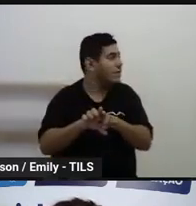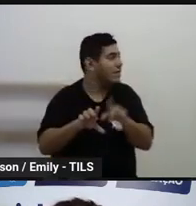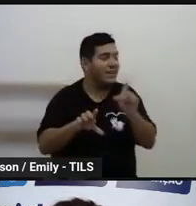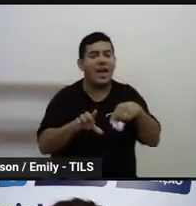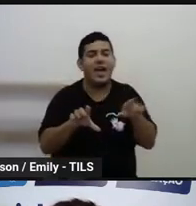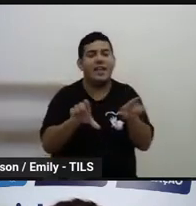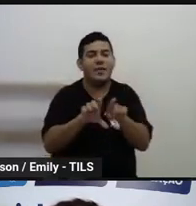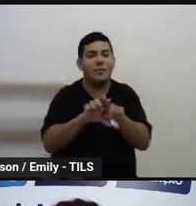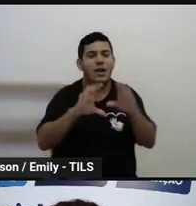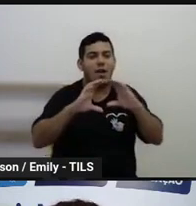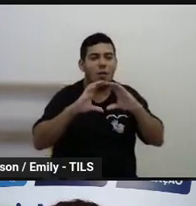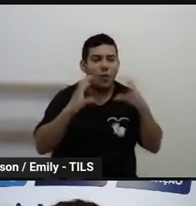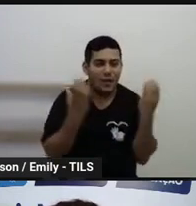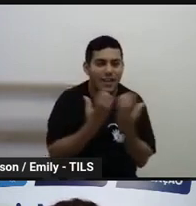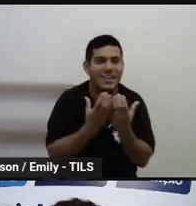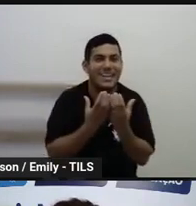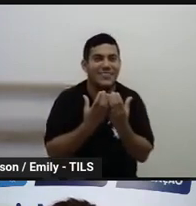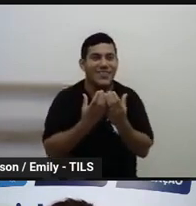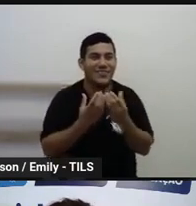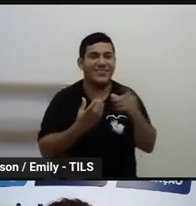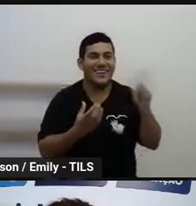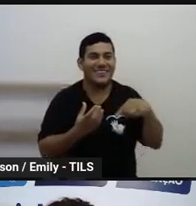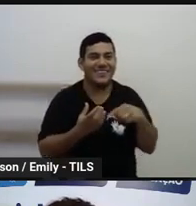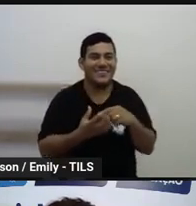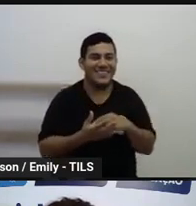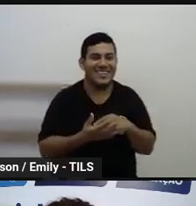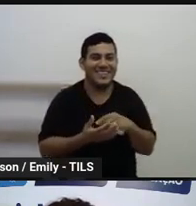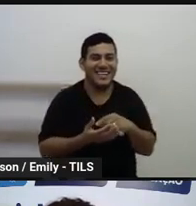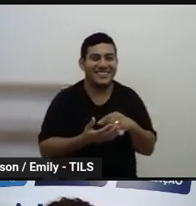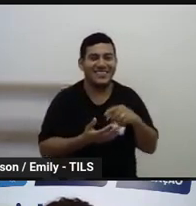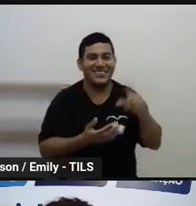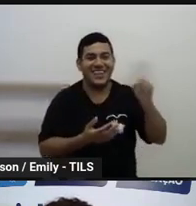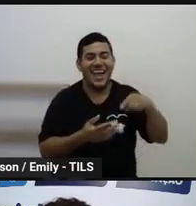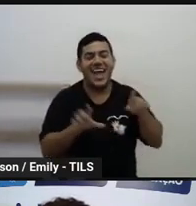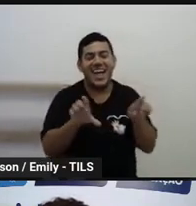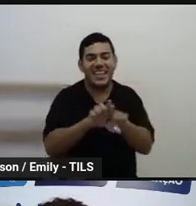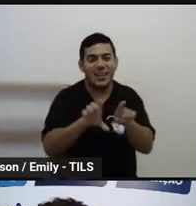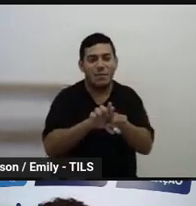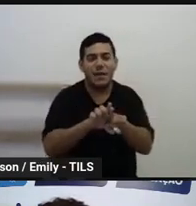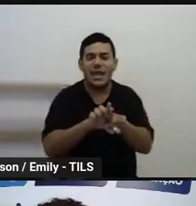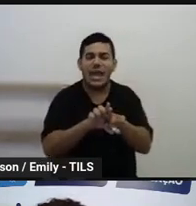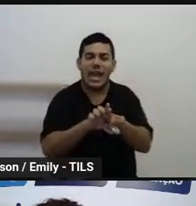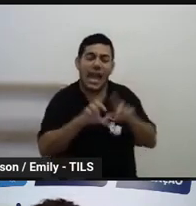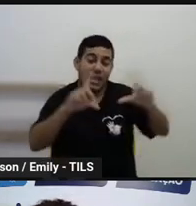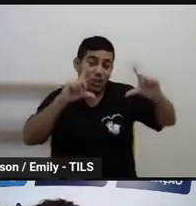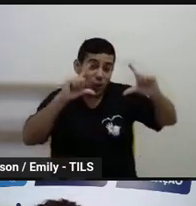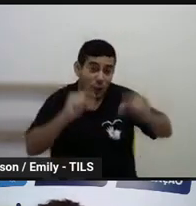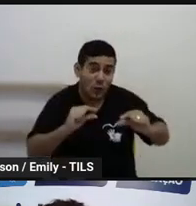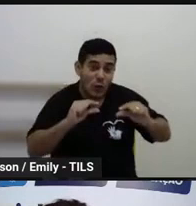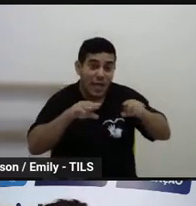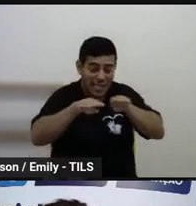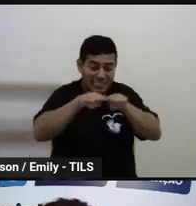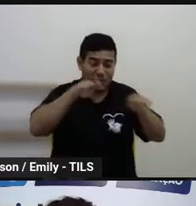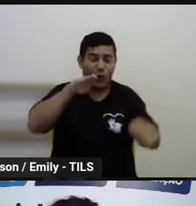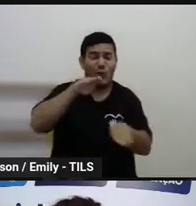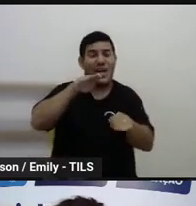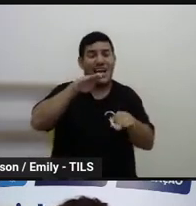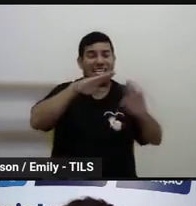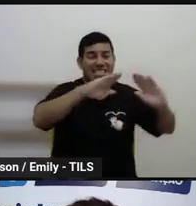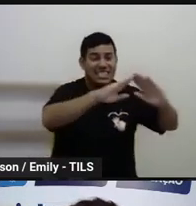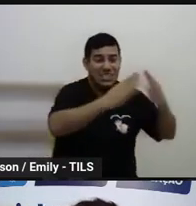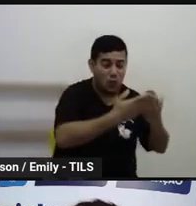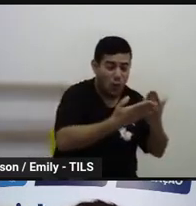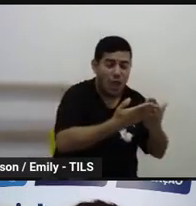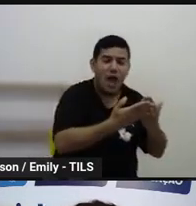comunidade, de cada escola. A gente precisa reduzir essa desigualdade entre as unidades escolar, porque